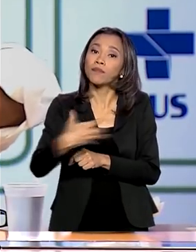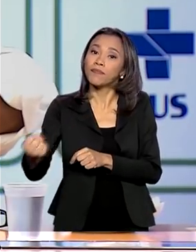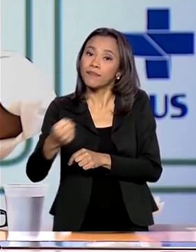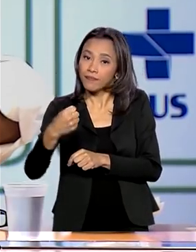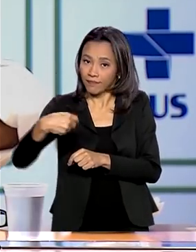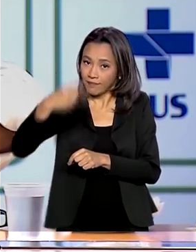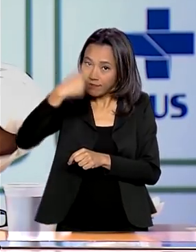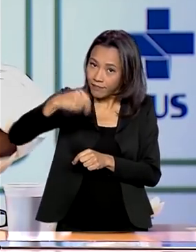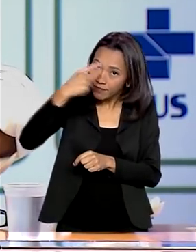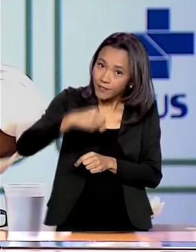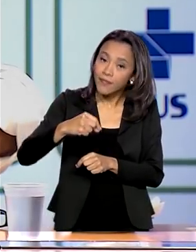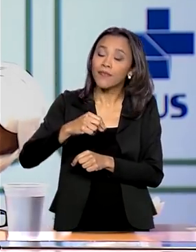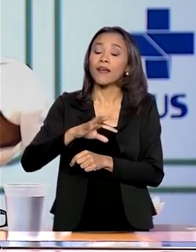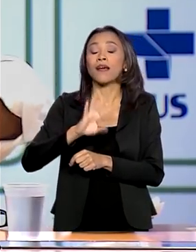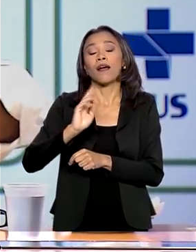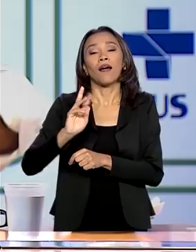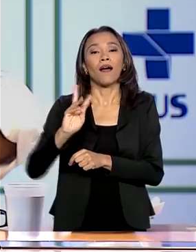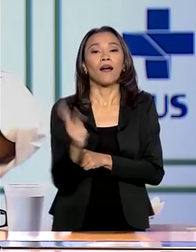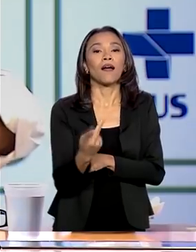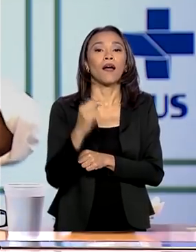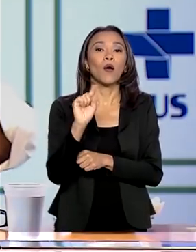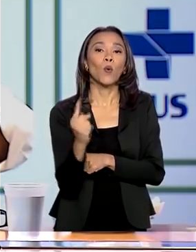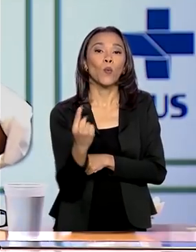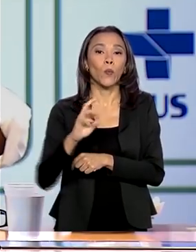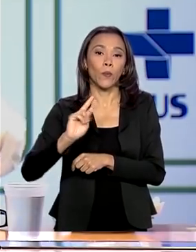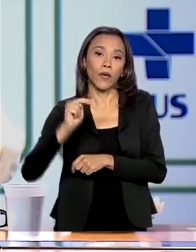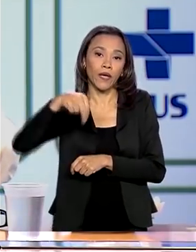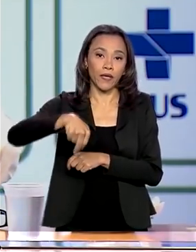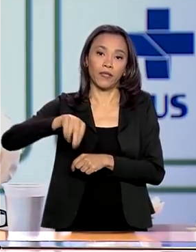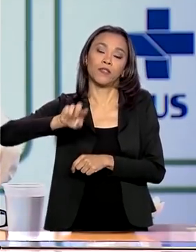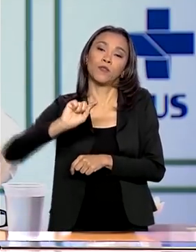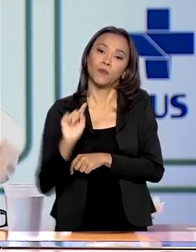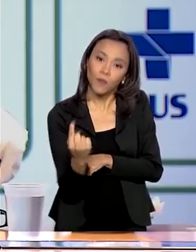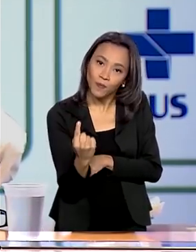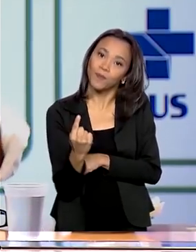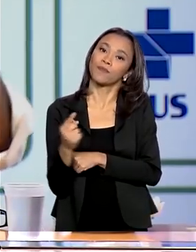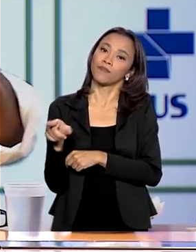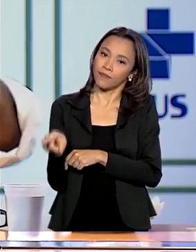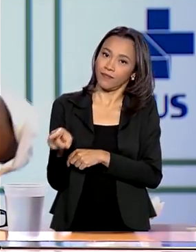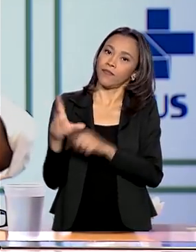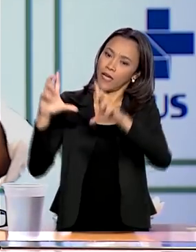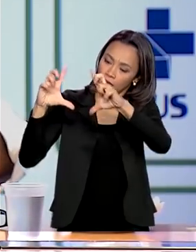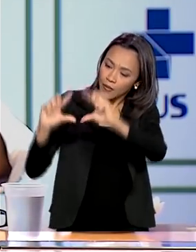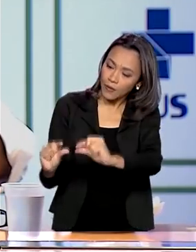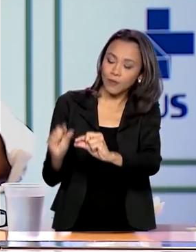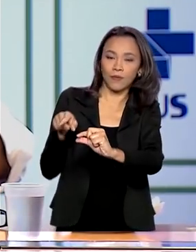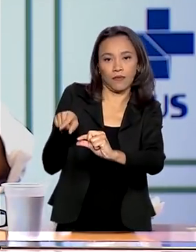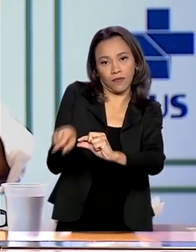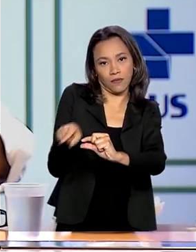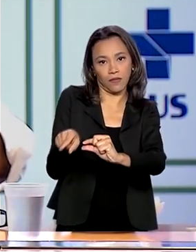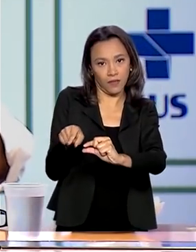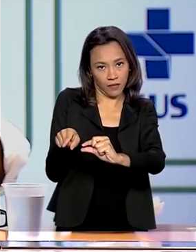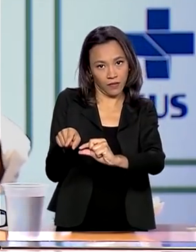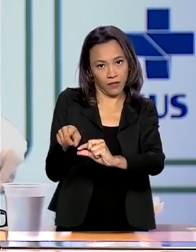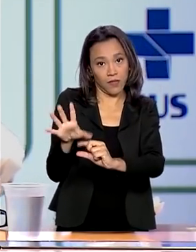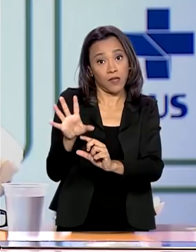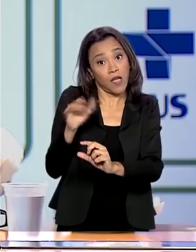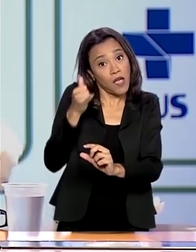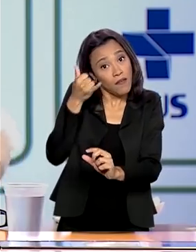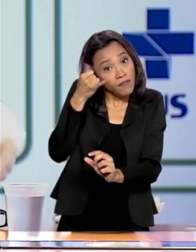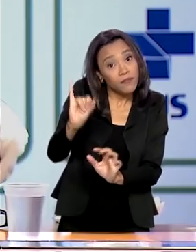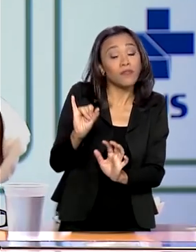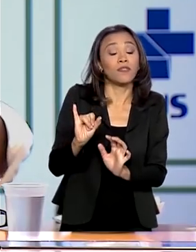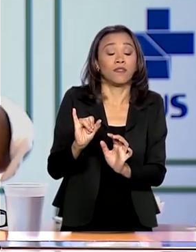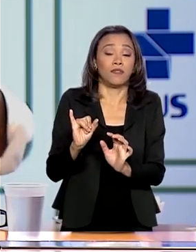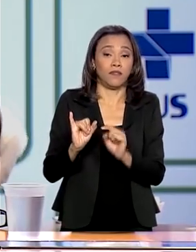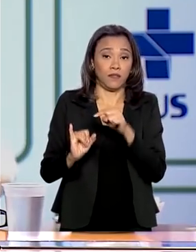menos casos de H1N1. Ou seja, eu diminuo a chance de um paciente desse, eu evito